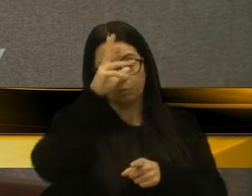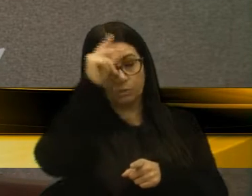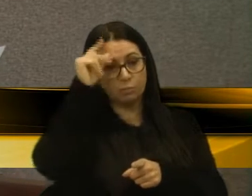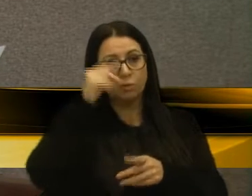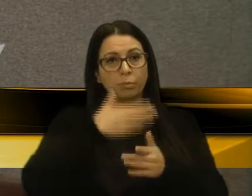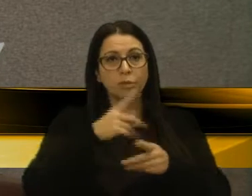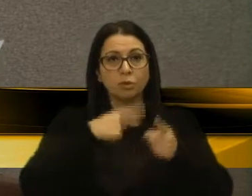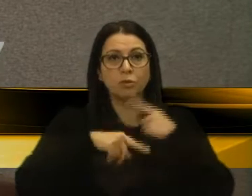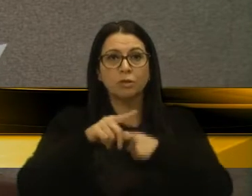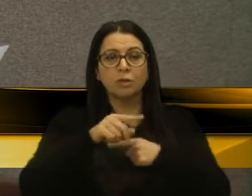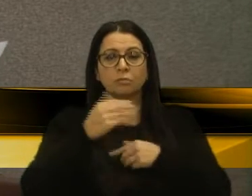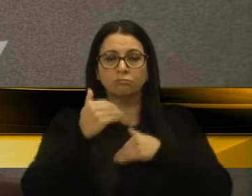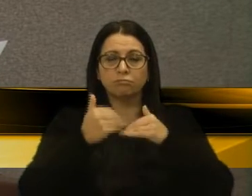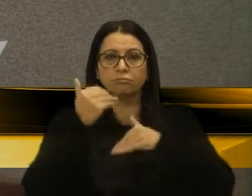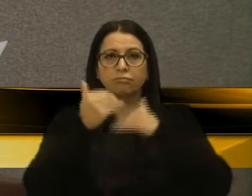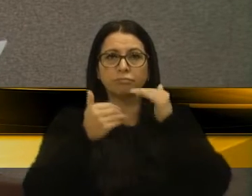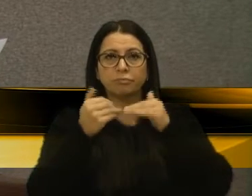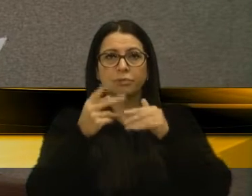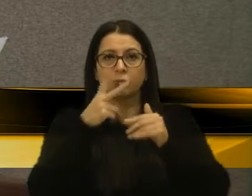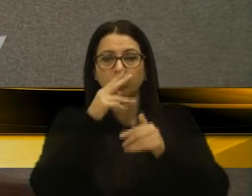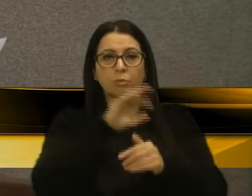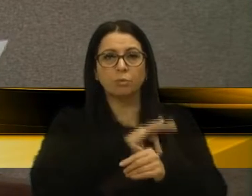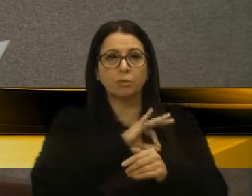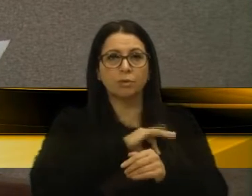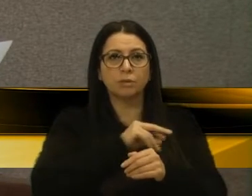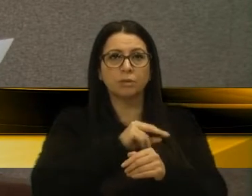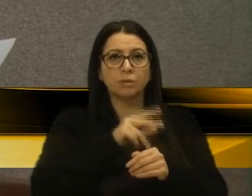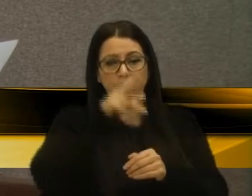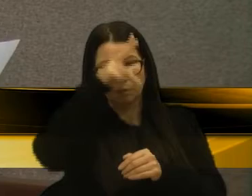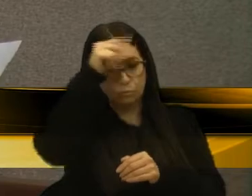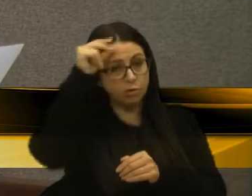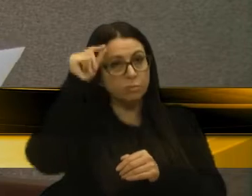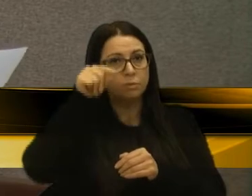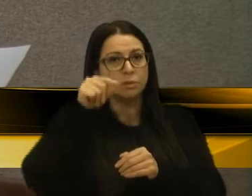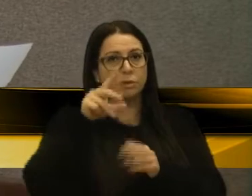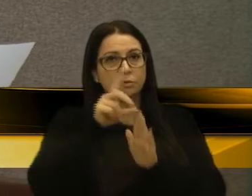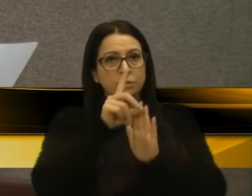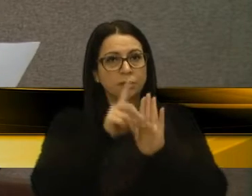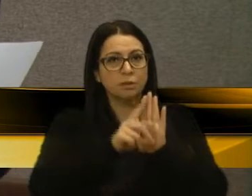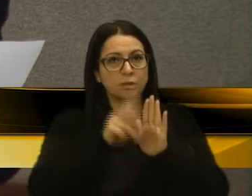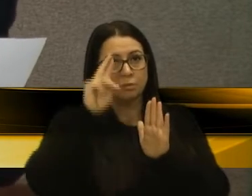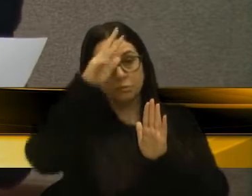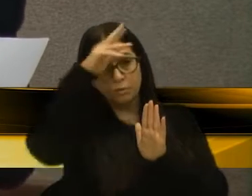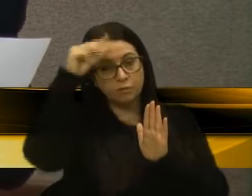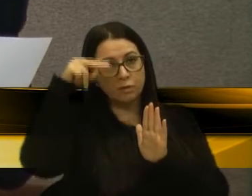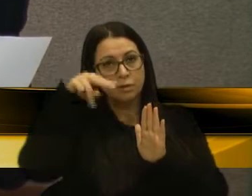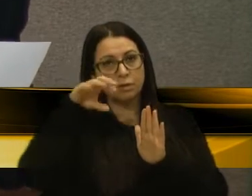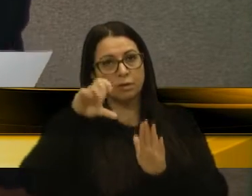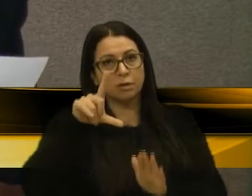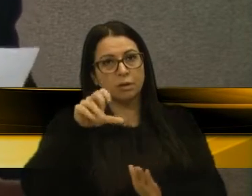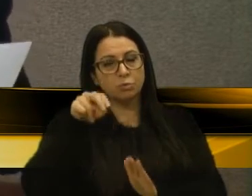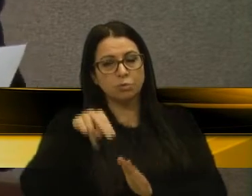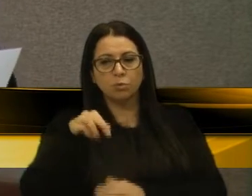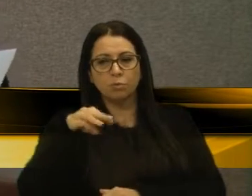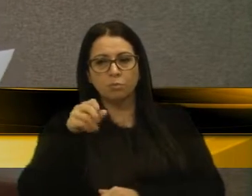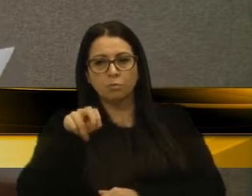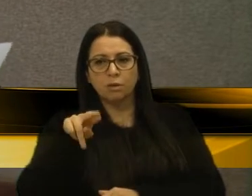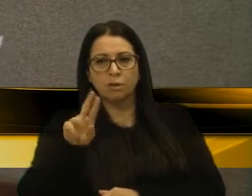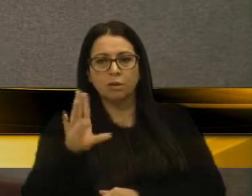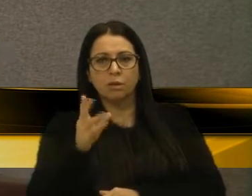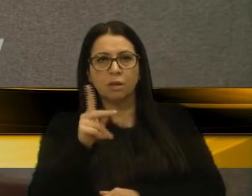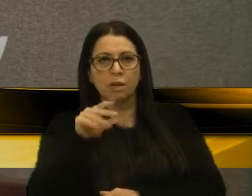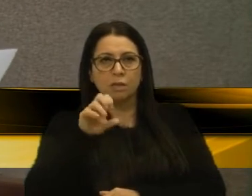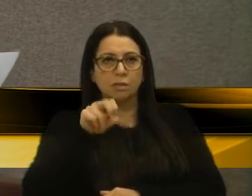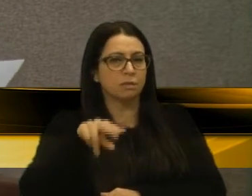começa a se tornar gradualmente uma polícia municipalizada, decreto do prefeito Nelson Marquizan, e aí